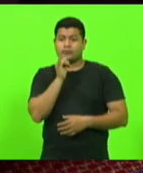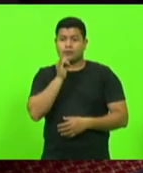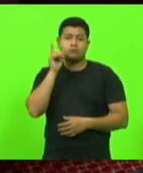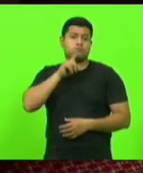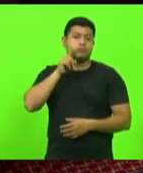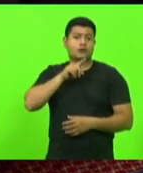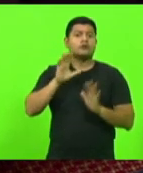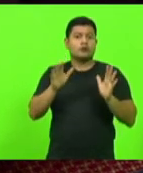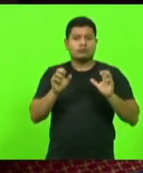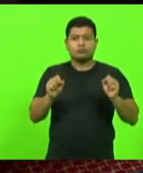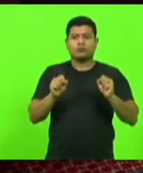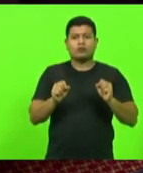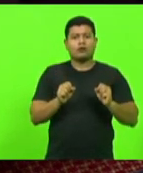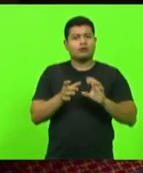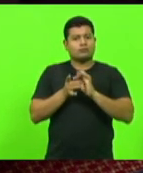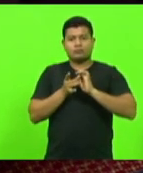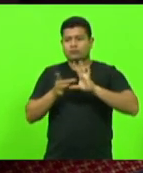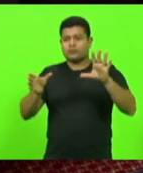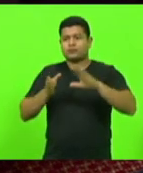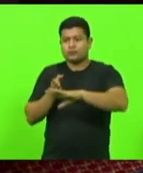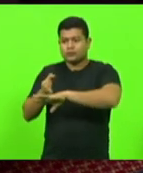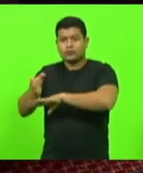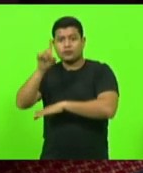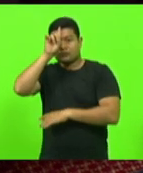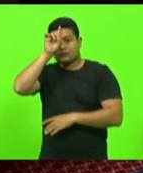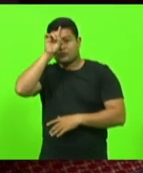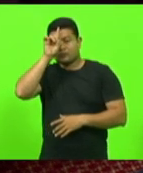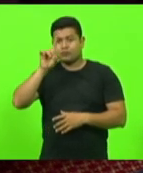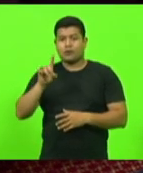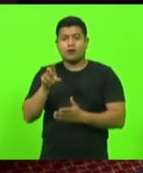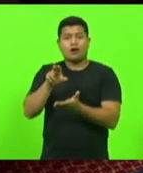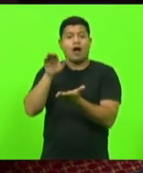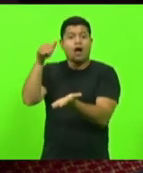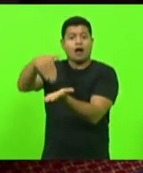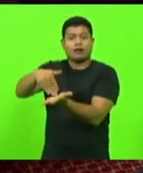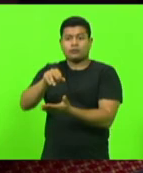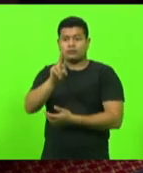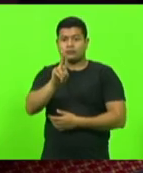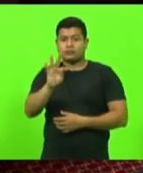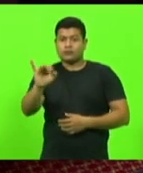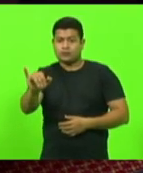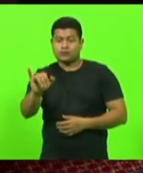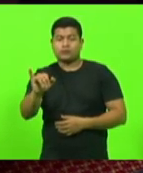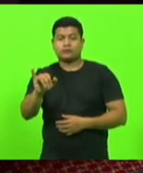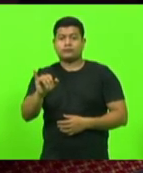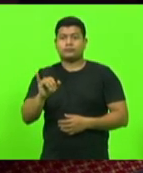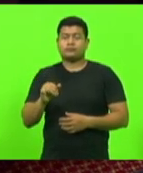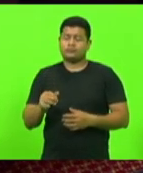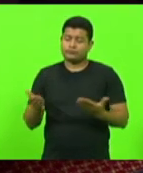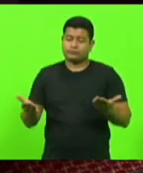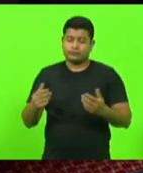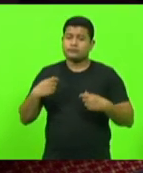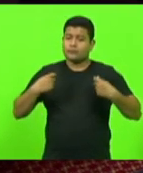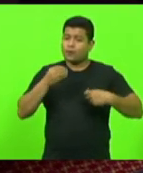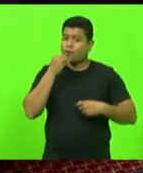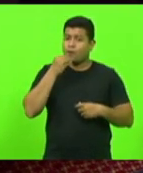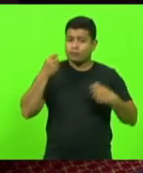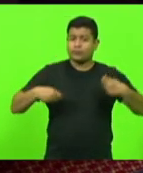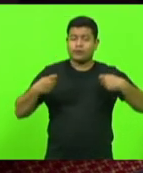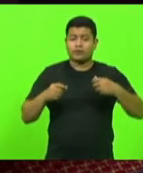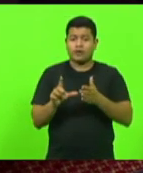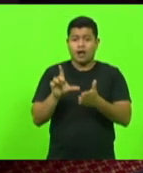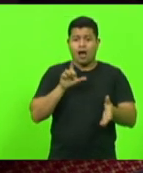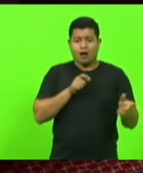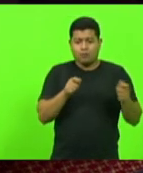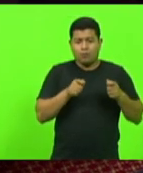pode levar o cão nas UTIs enfim claro vacinado tem todo um controle